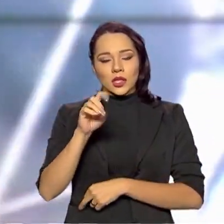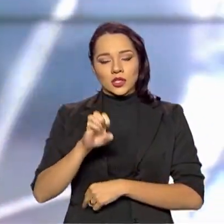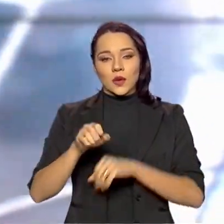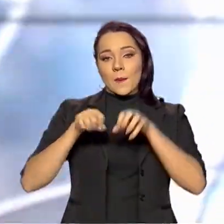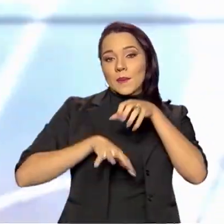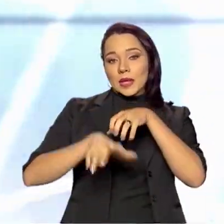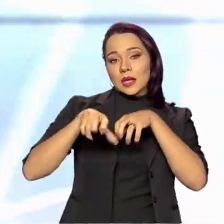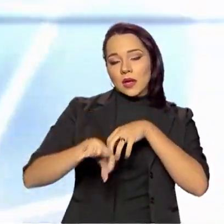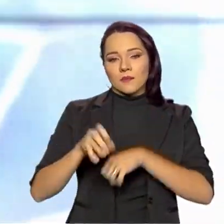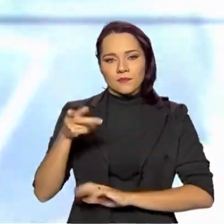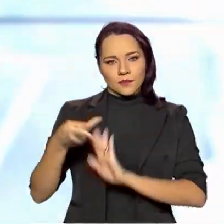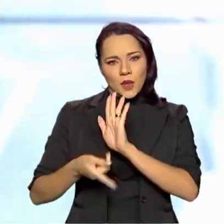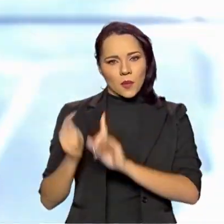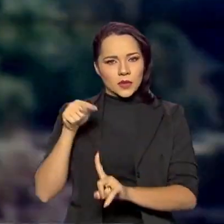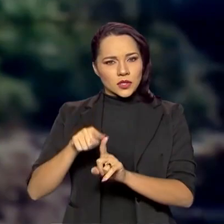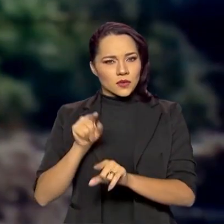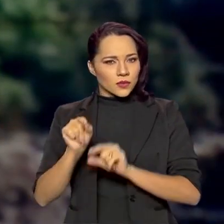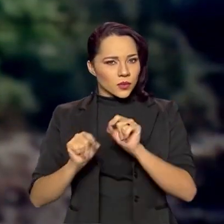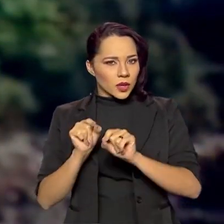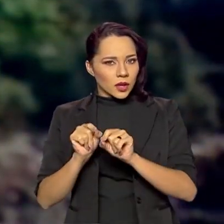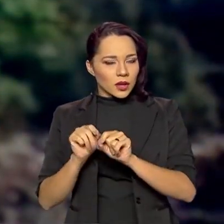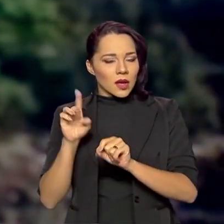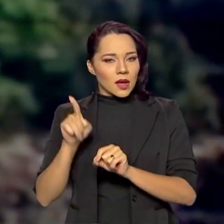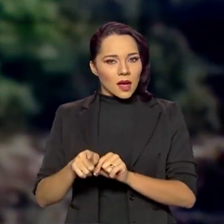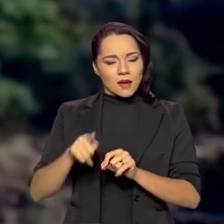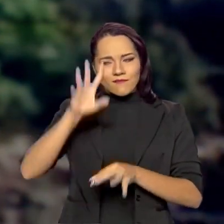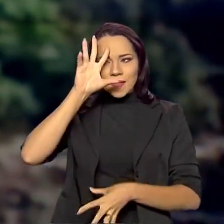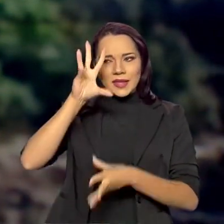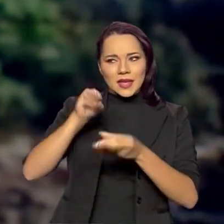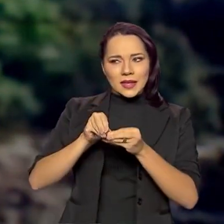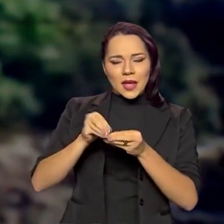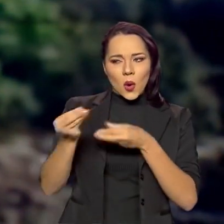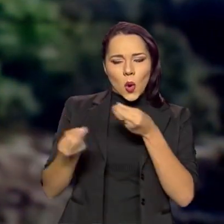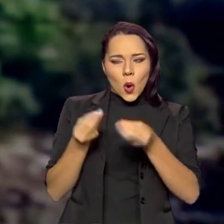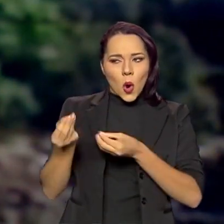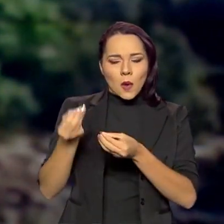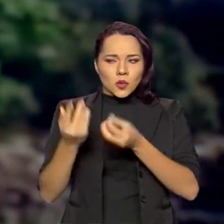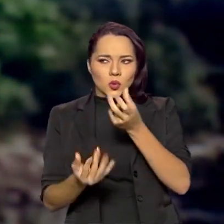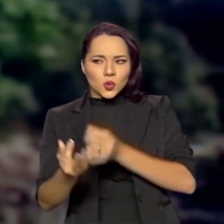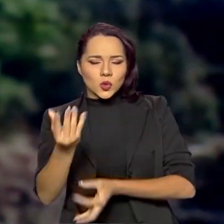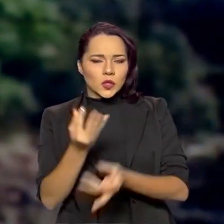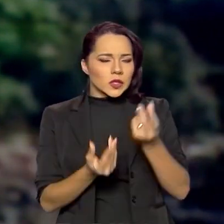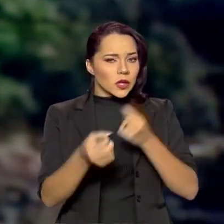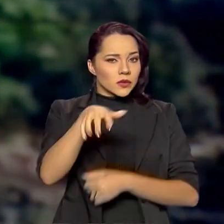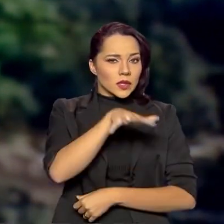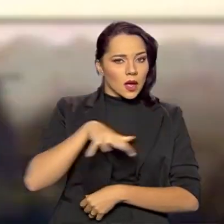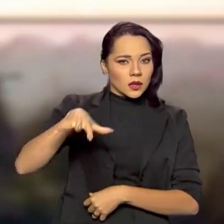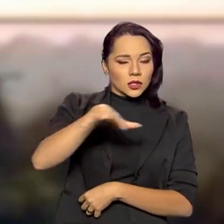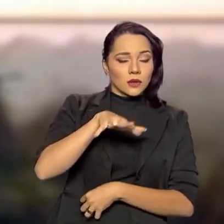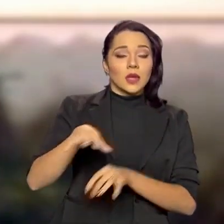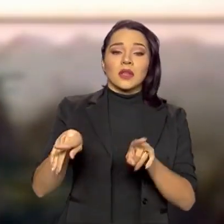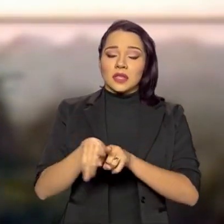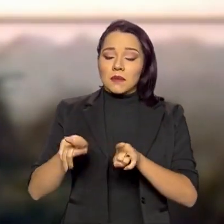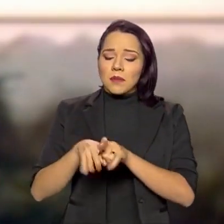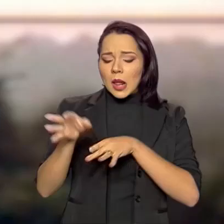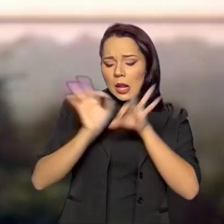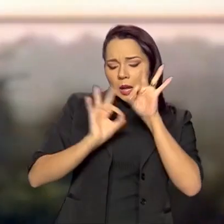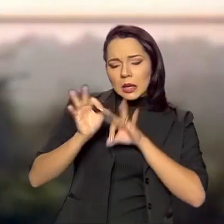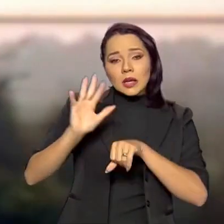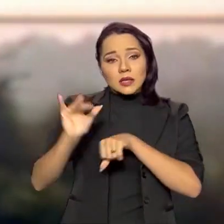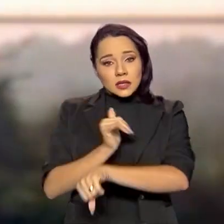Esse projeto tem por finalidade, gente, compreender a dinâmica dos incêndios na região e também desenvolver